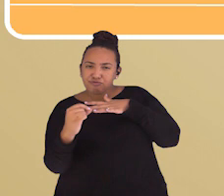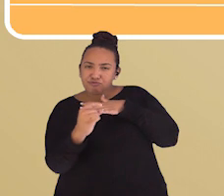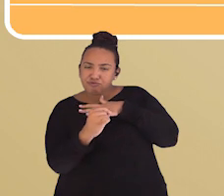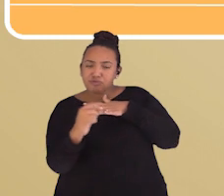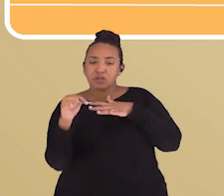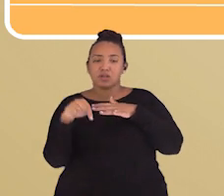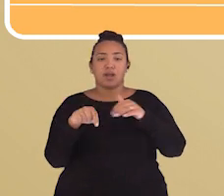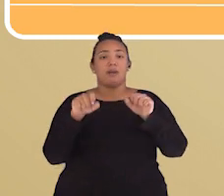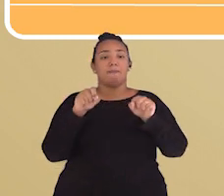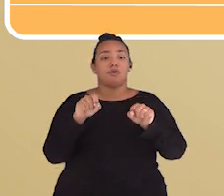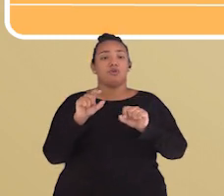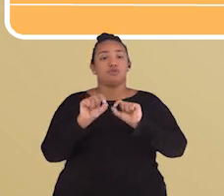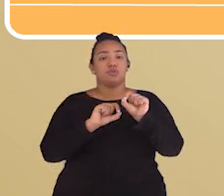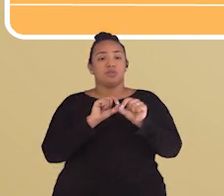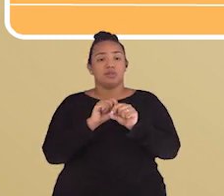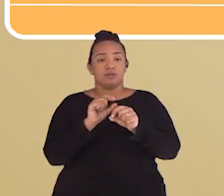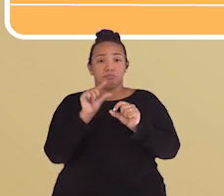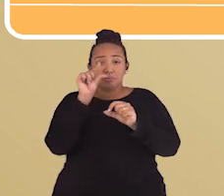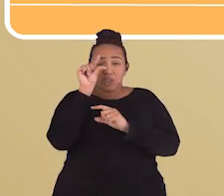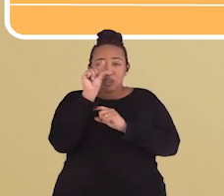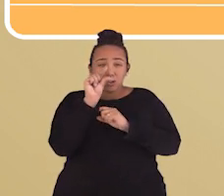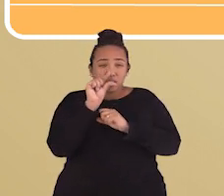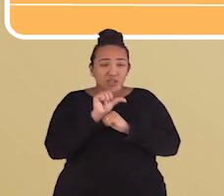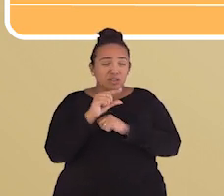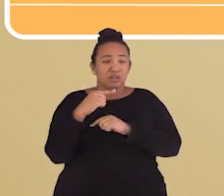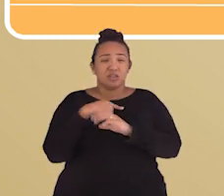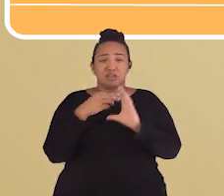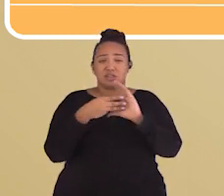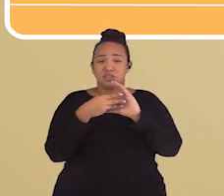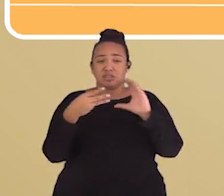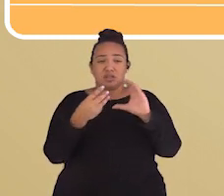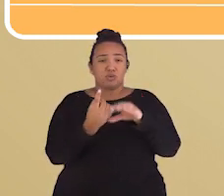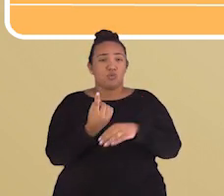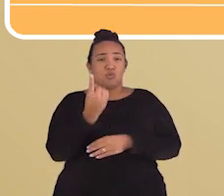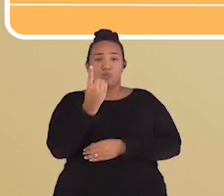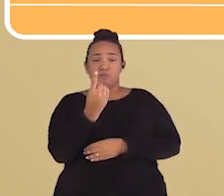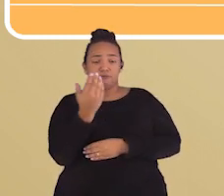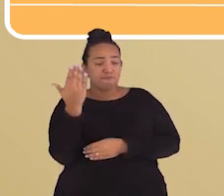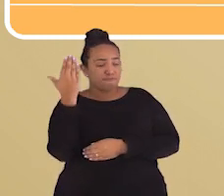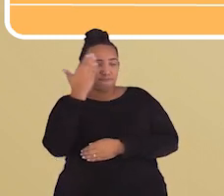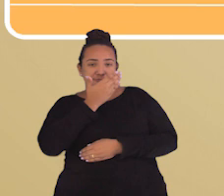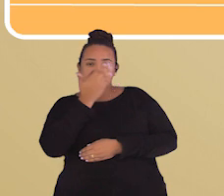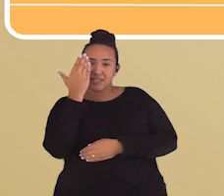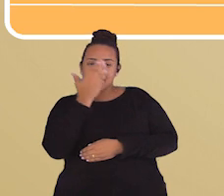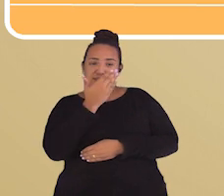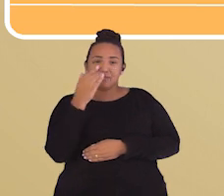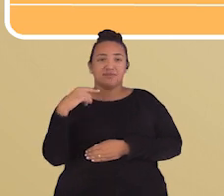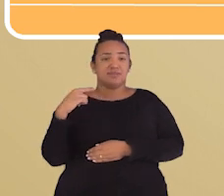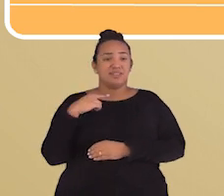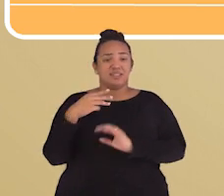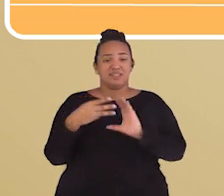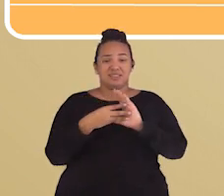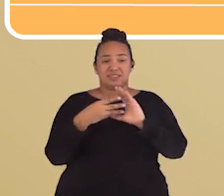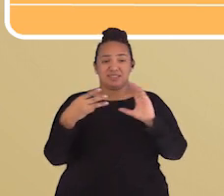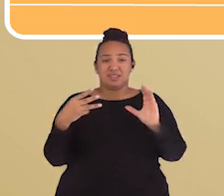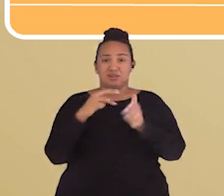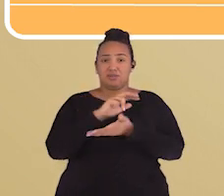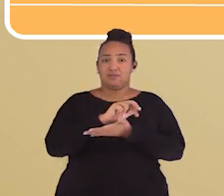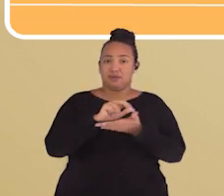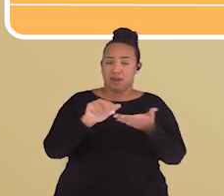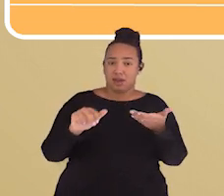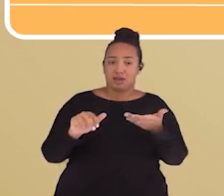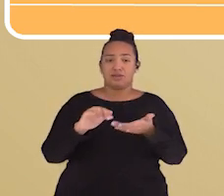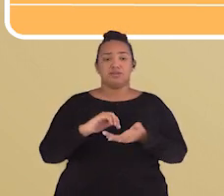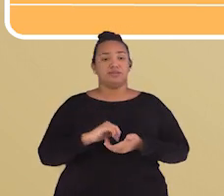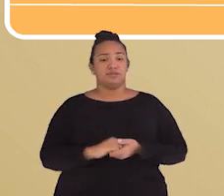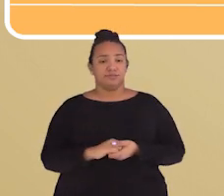Eles podem ser microscópicos, tendo uma única célula, ou visíveis a olho nu, formado por várias células. E